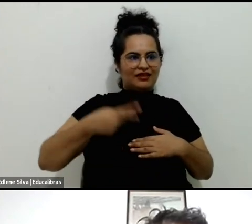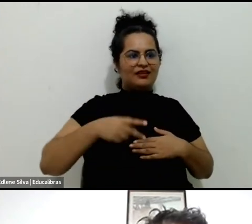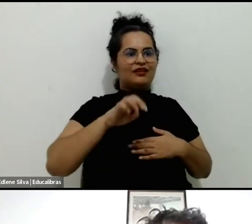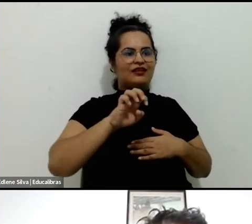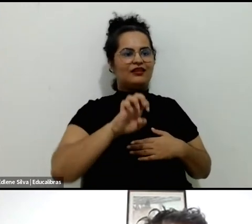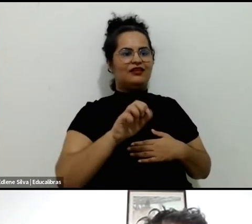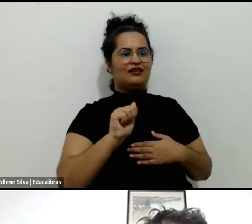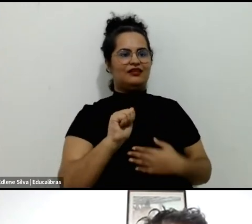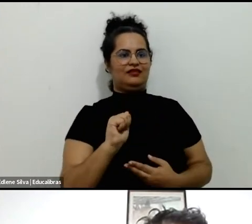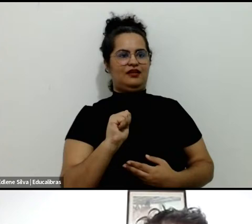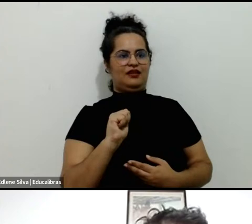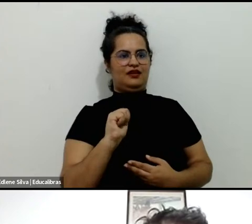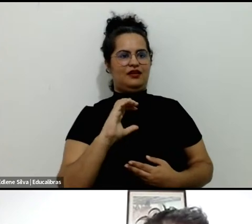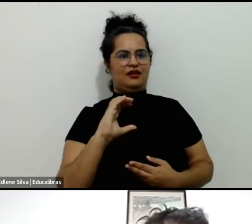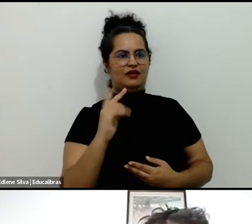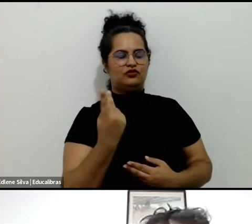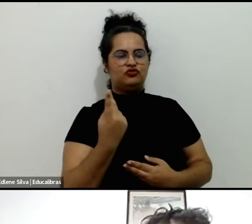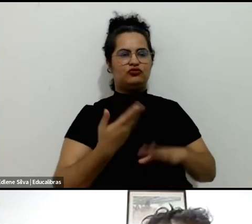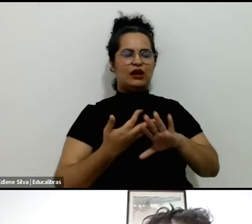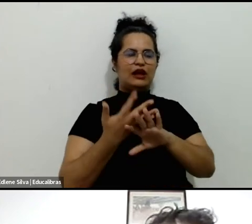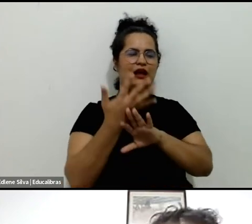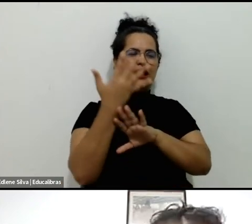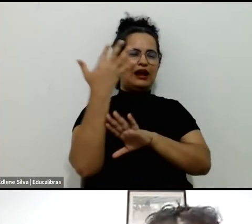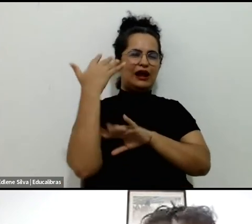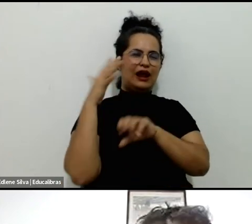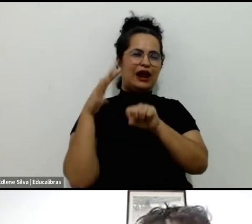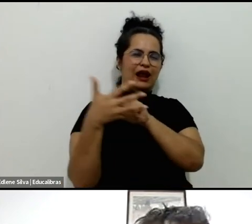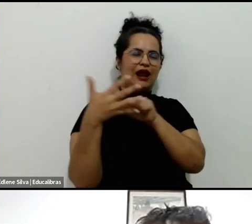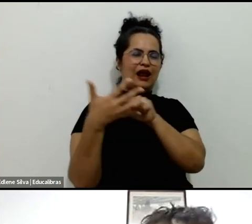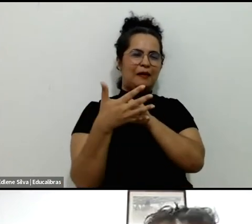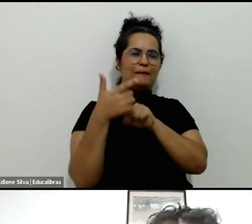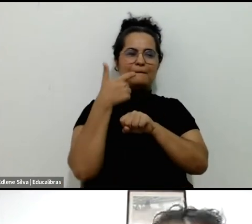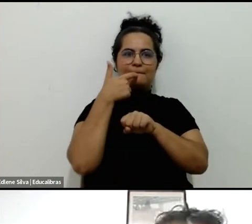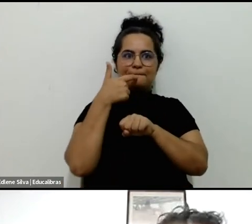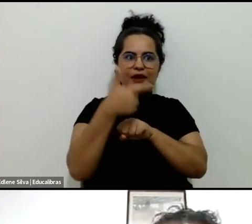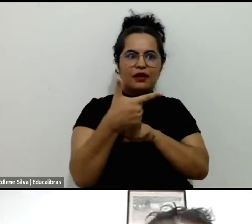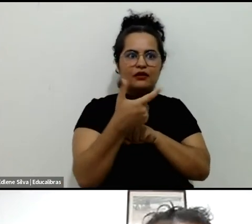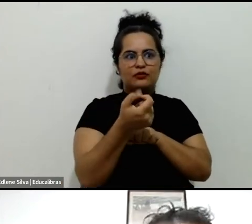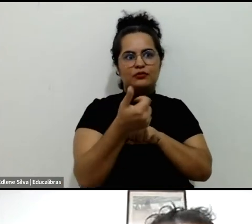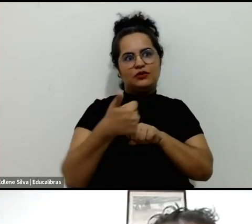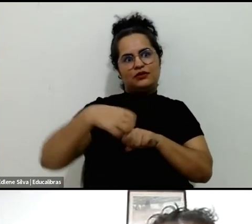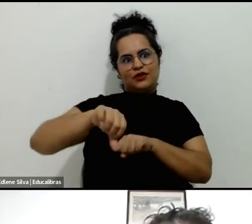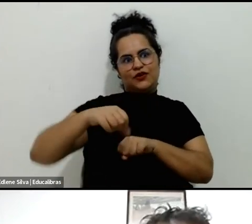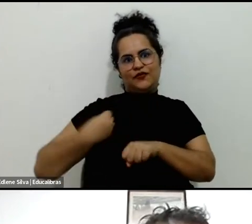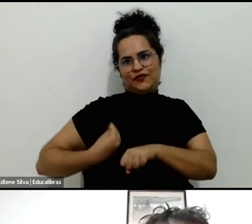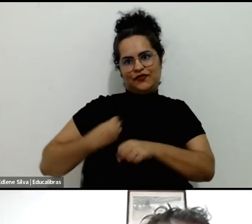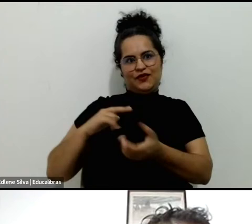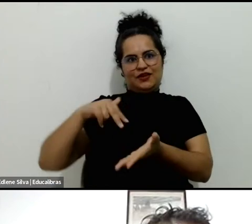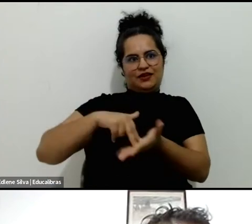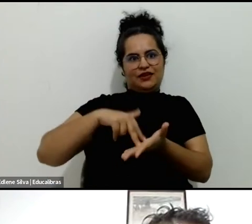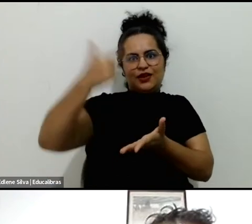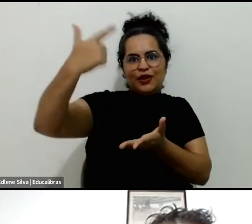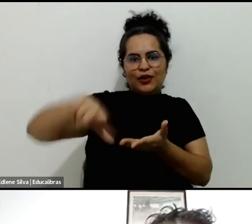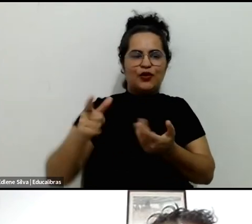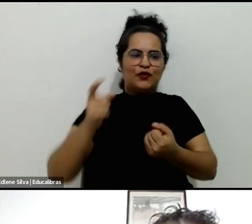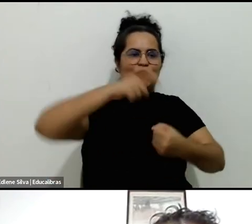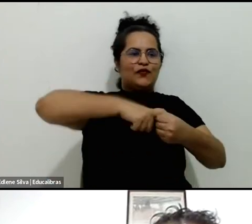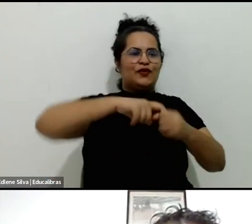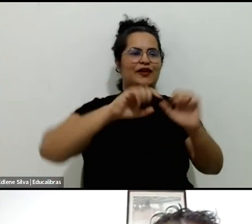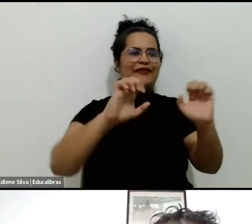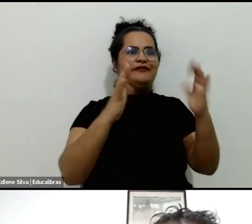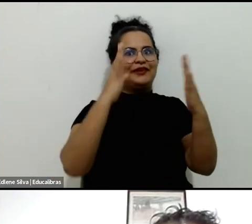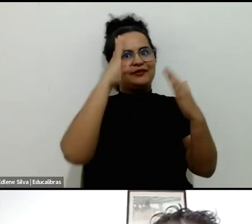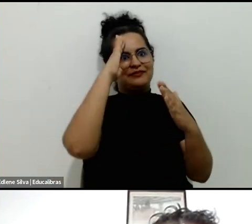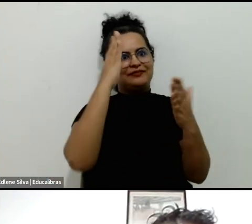às vésperas da pandemia da Covid-19. É muito bom poder voltar, especialmente nesse evento,